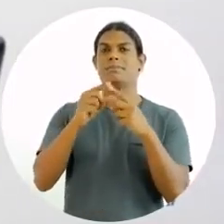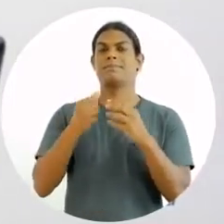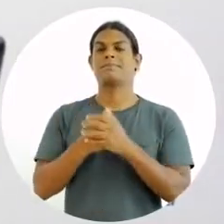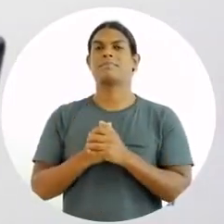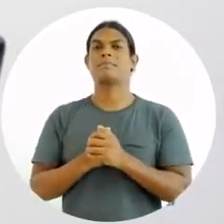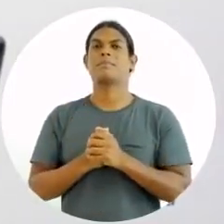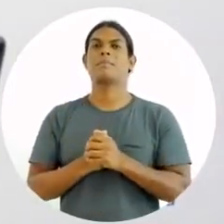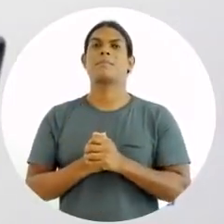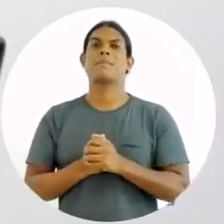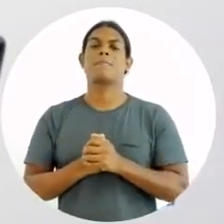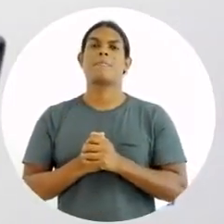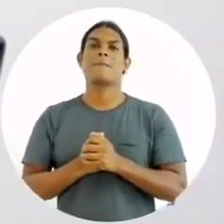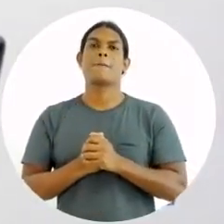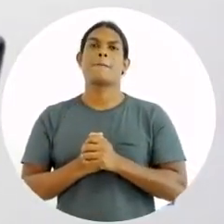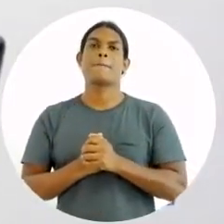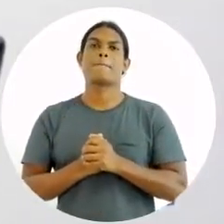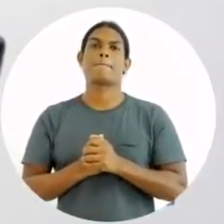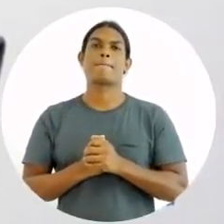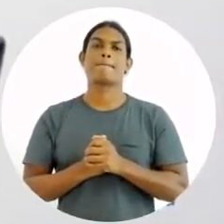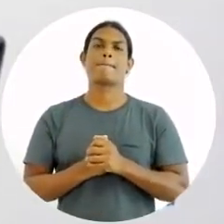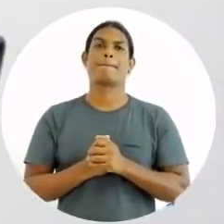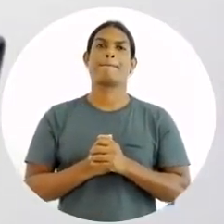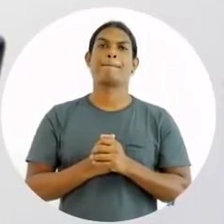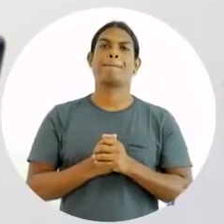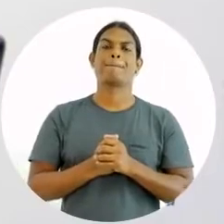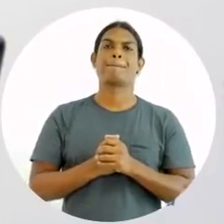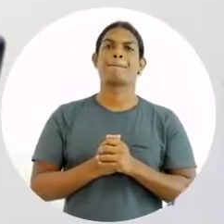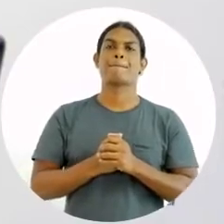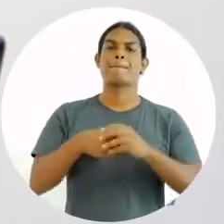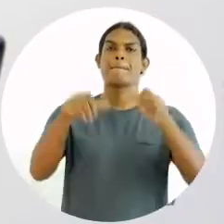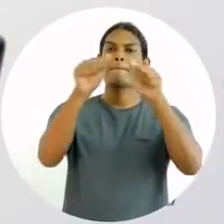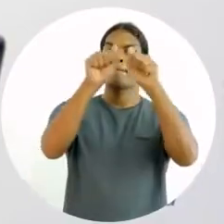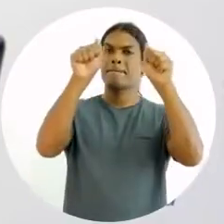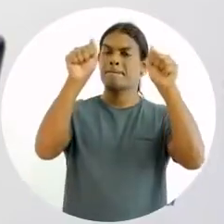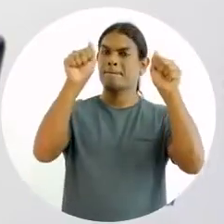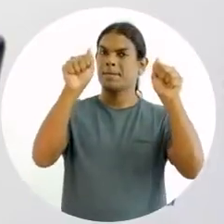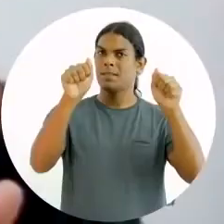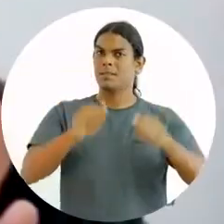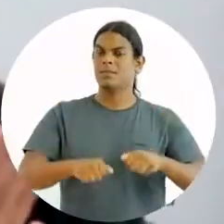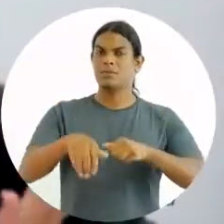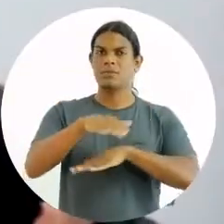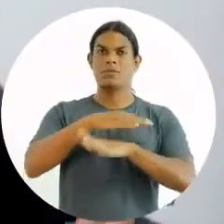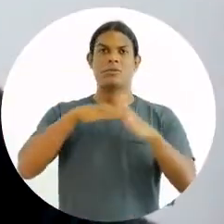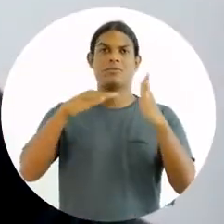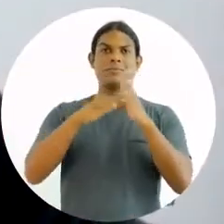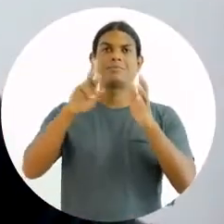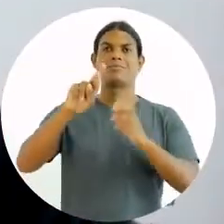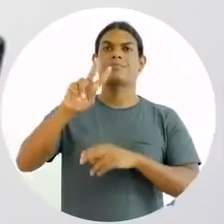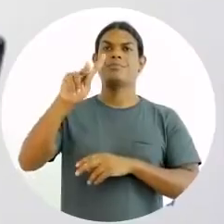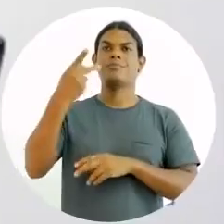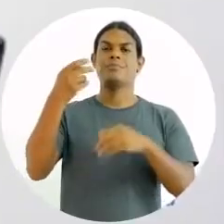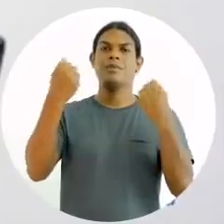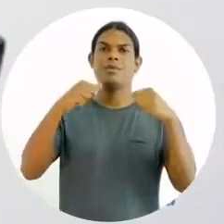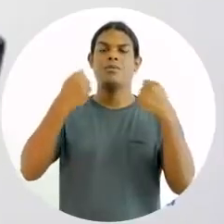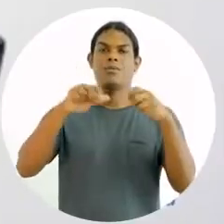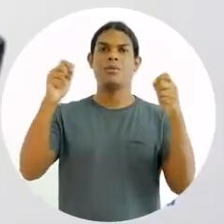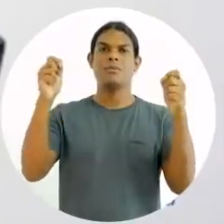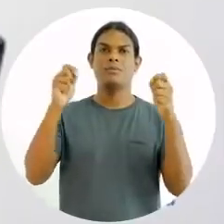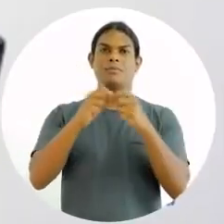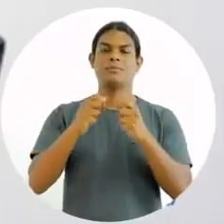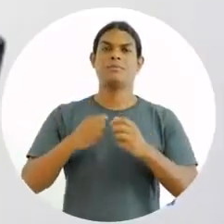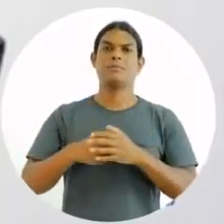coisa. É o seguinte, processos ou subsistemas é tudo que o Recursos Humanos pode fazer.